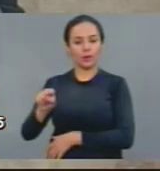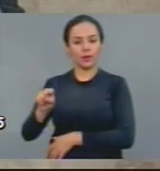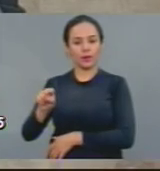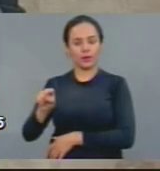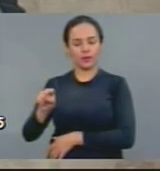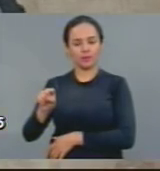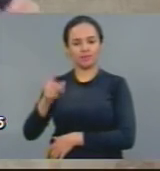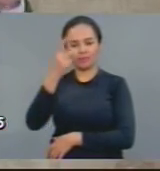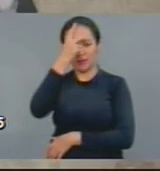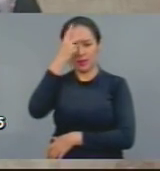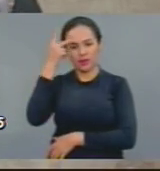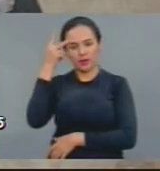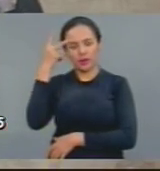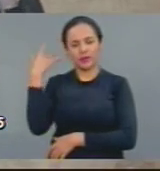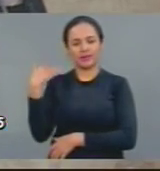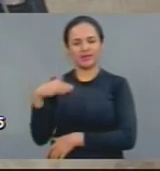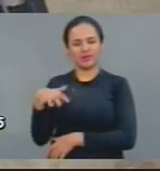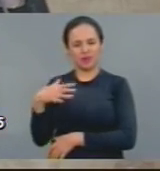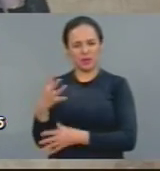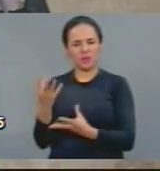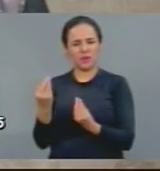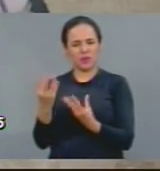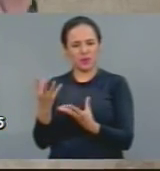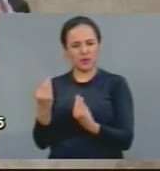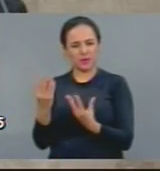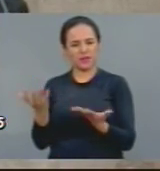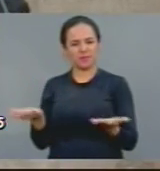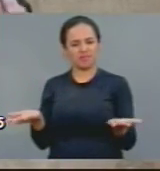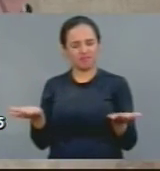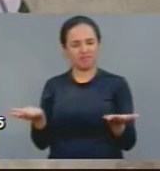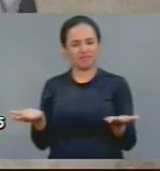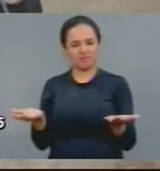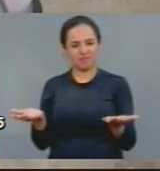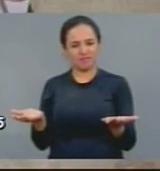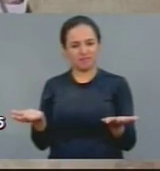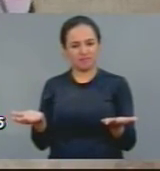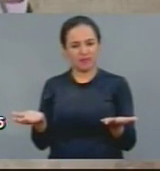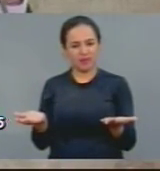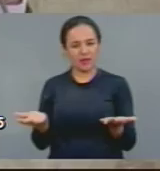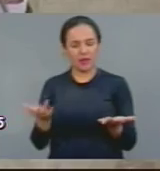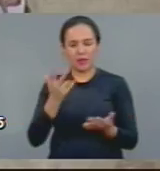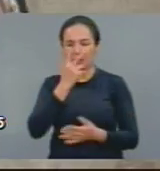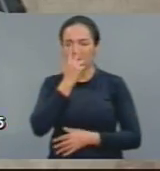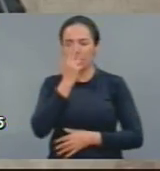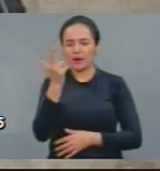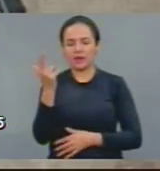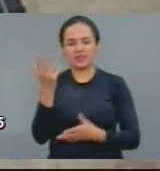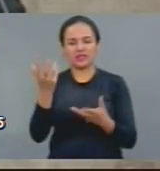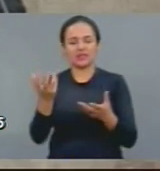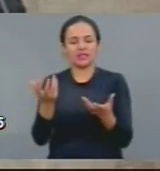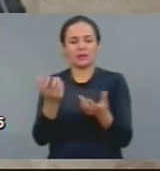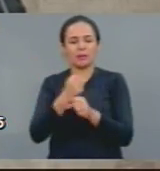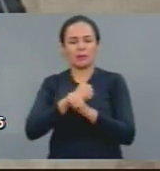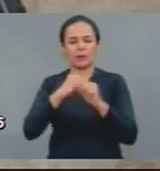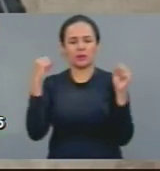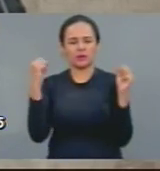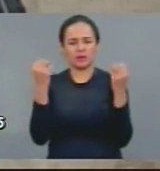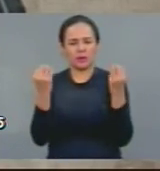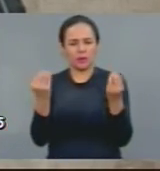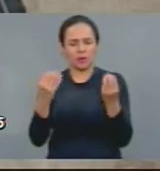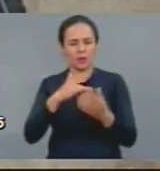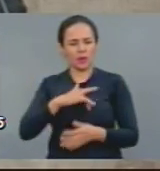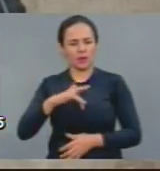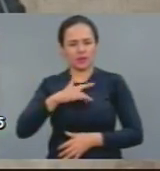É um verdadeiro estado de calamidade o que o setor financeiro faz com a